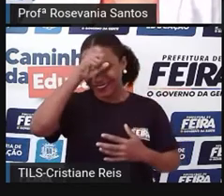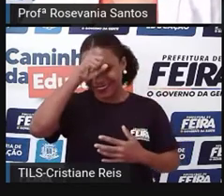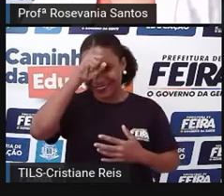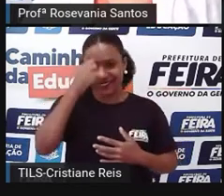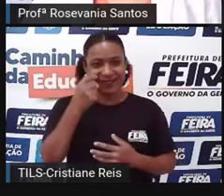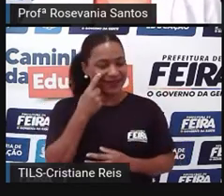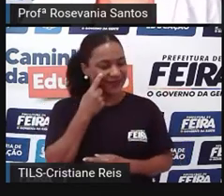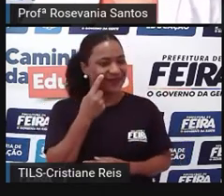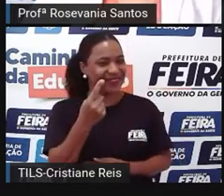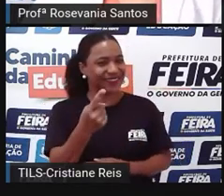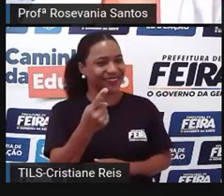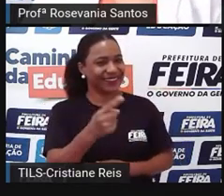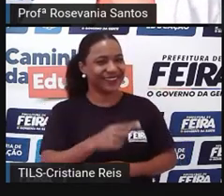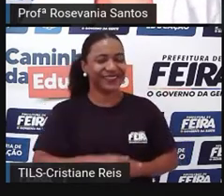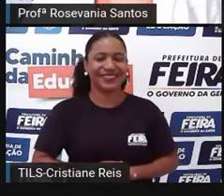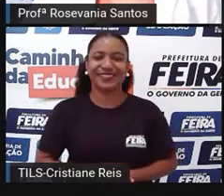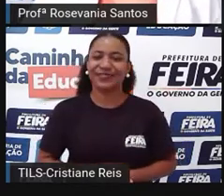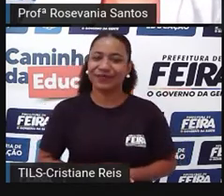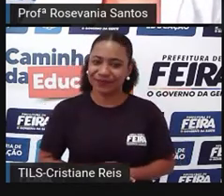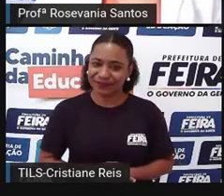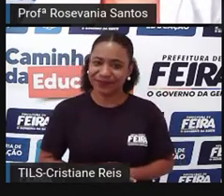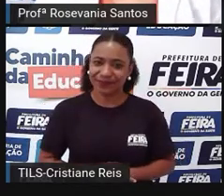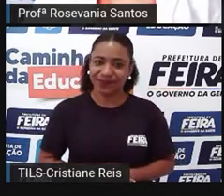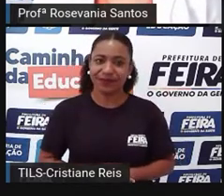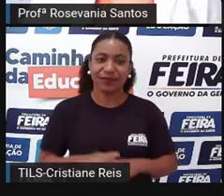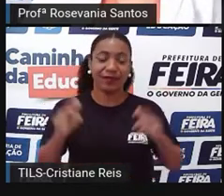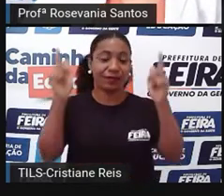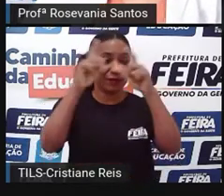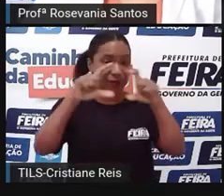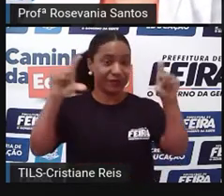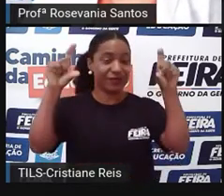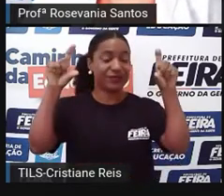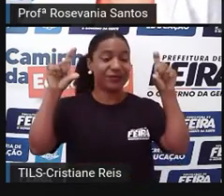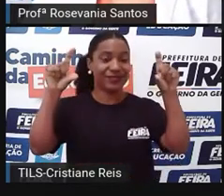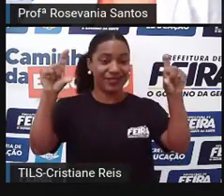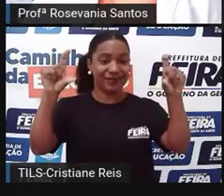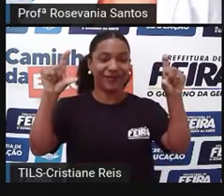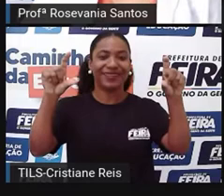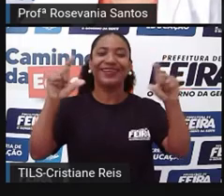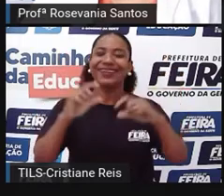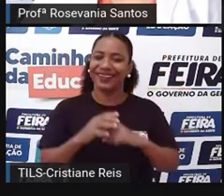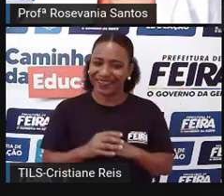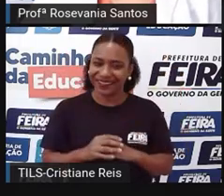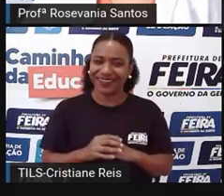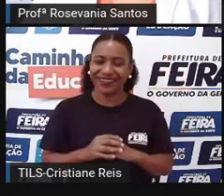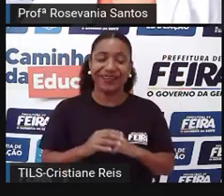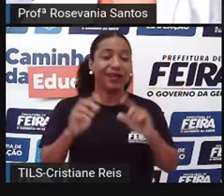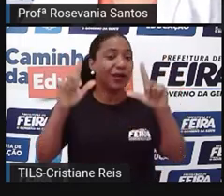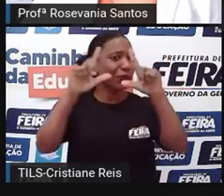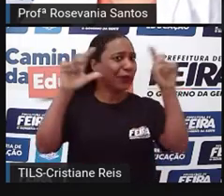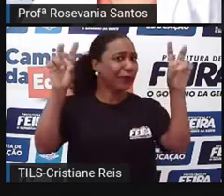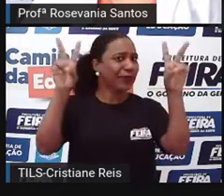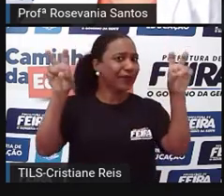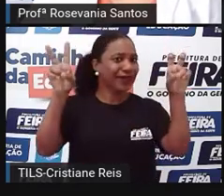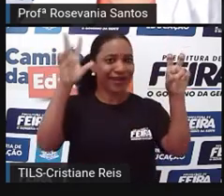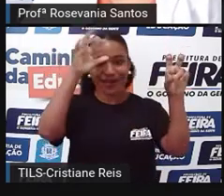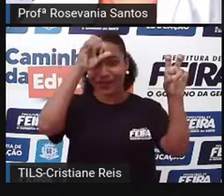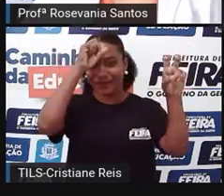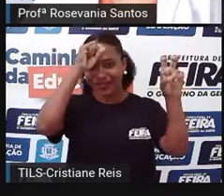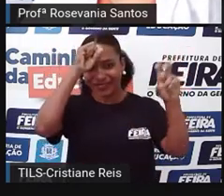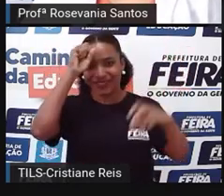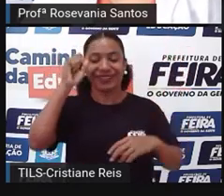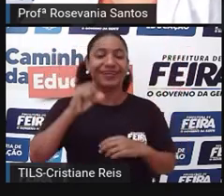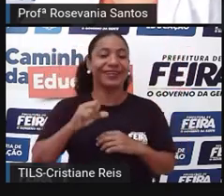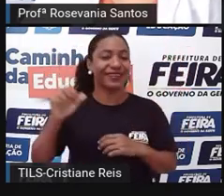Vamos lá? Então, o tema da aula de hoje, né, é a região nordeste, aí eu já coloquei aqui, né,